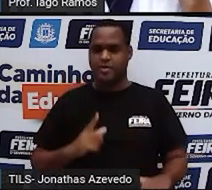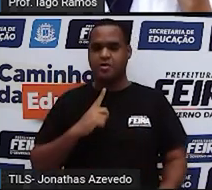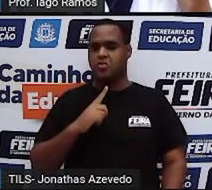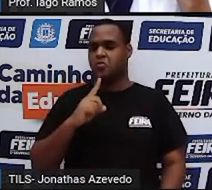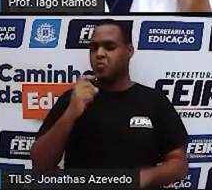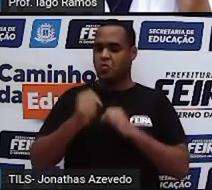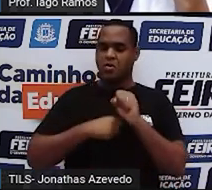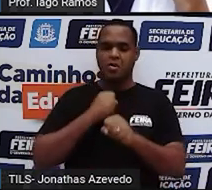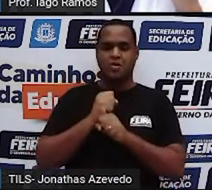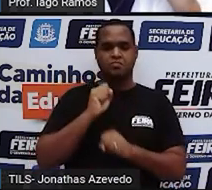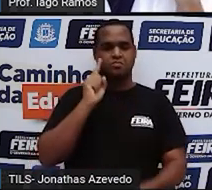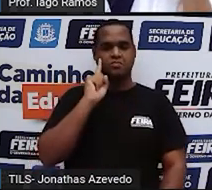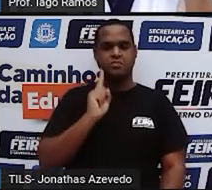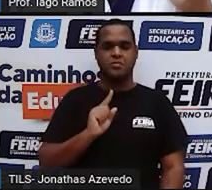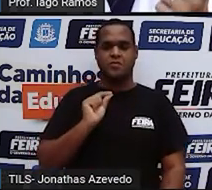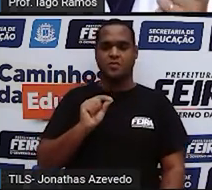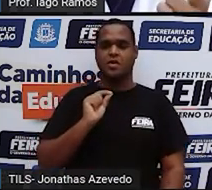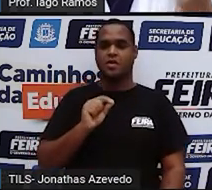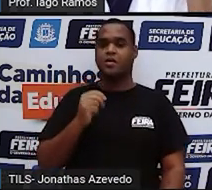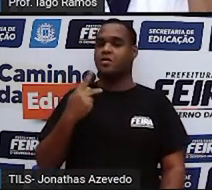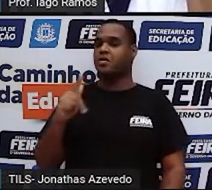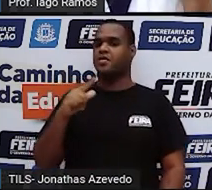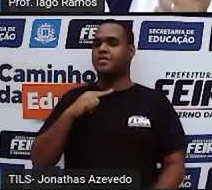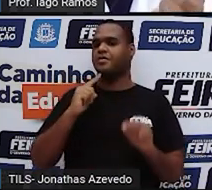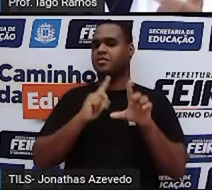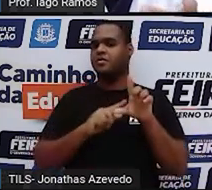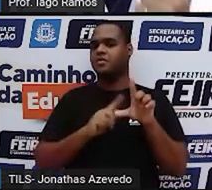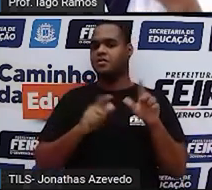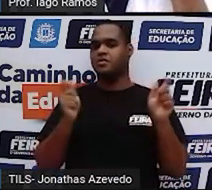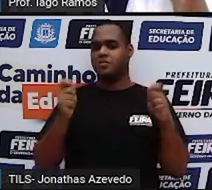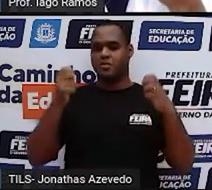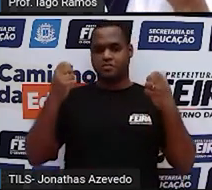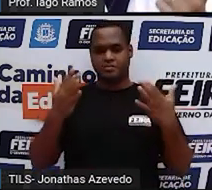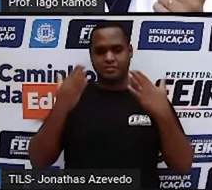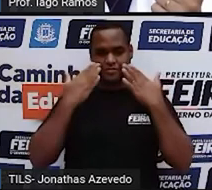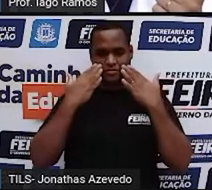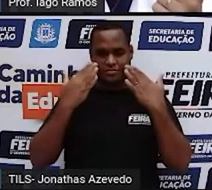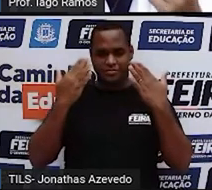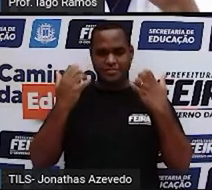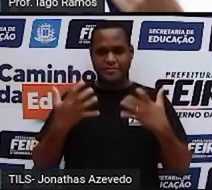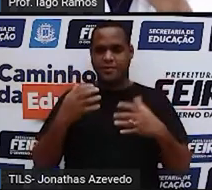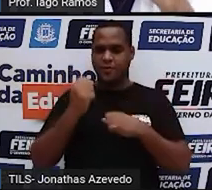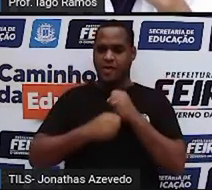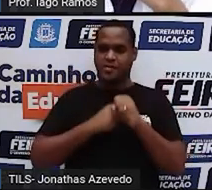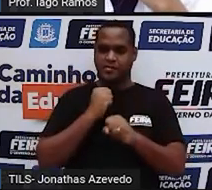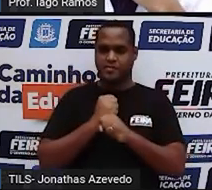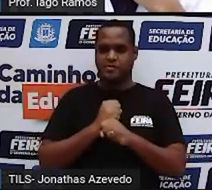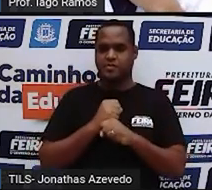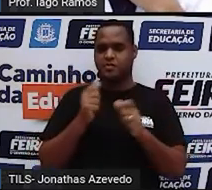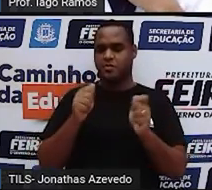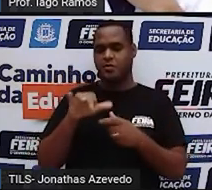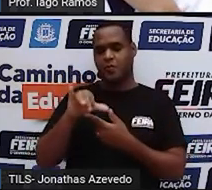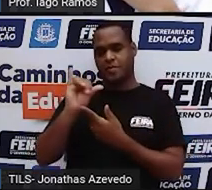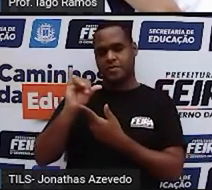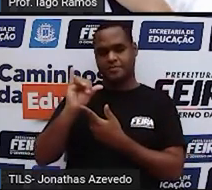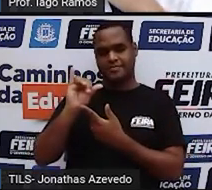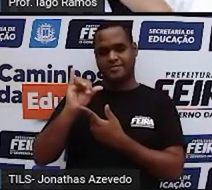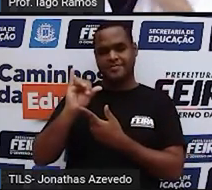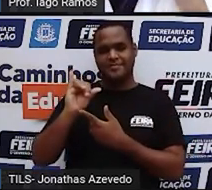gente não sabe. A gente vai usar outra letra para representar o ano de nascimento. Ali eu estou usando o y.